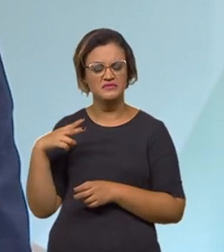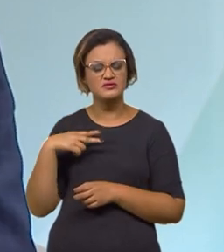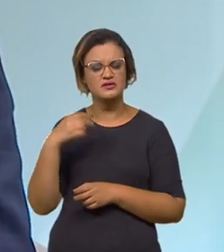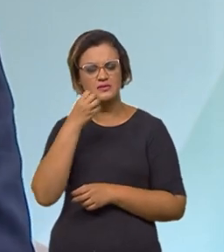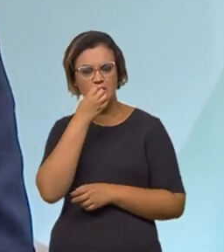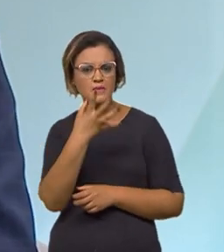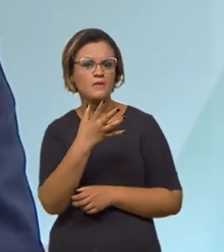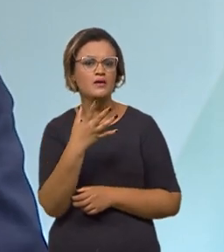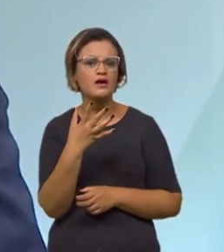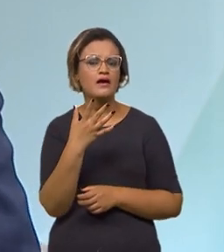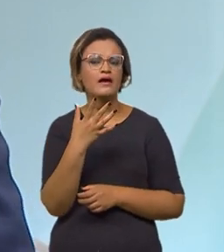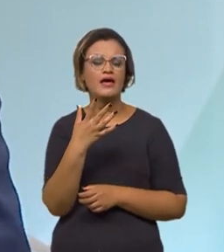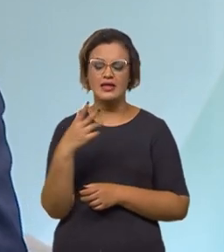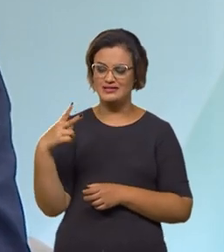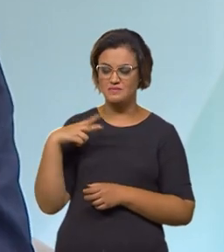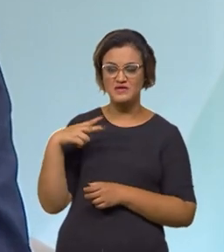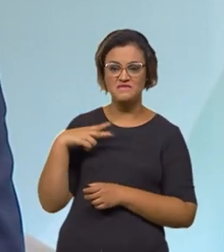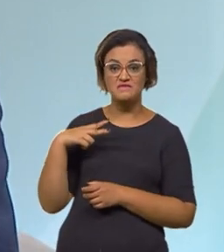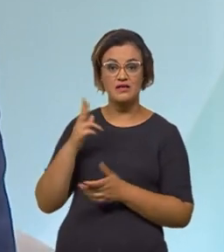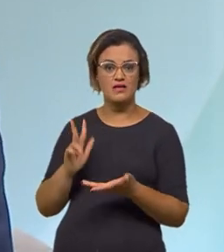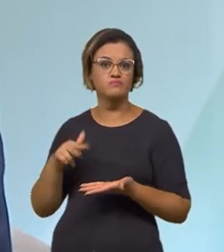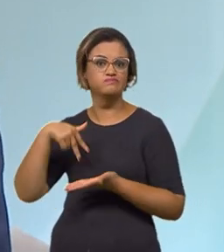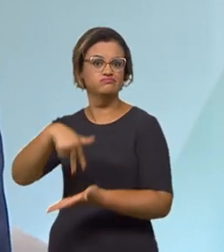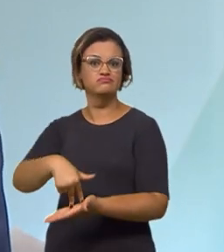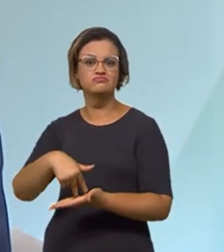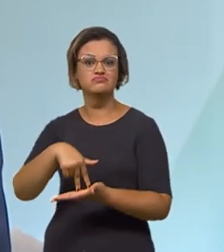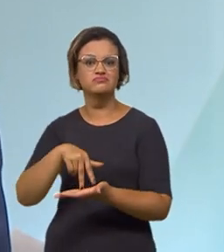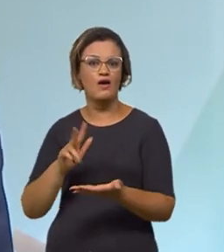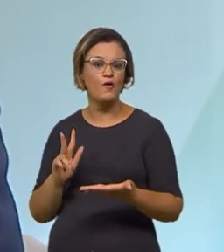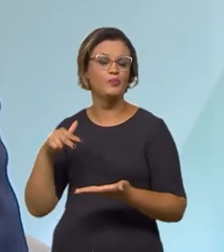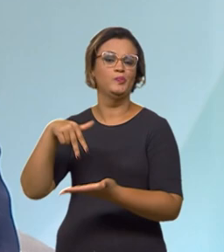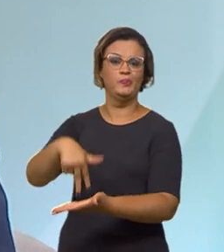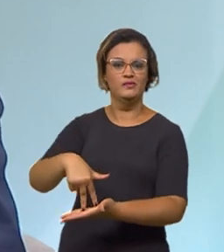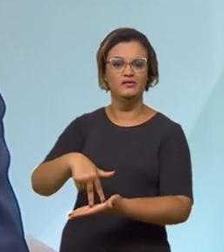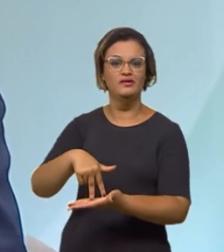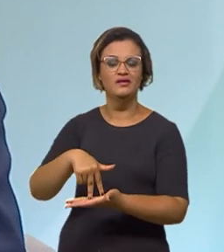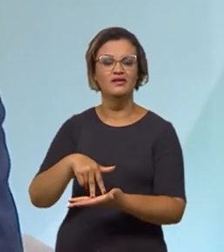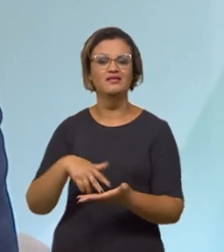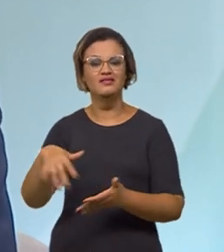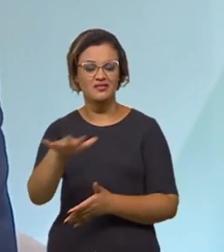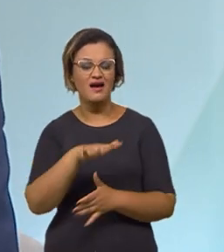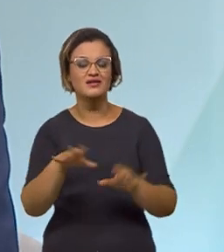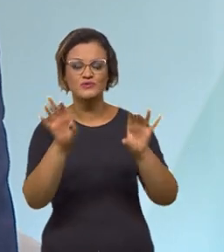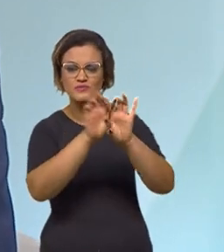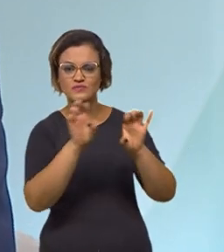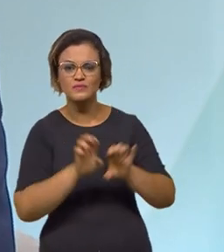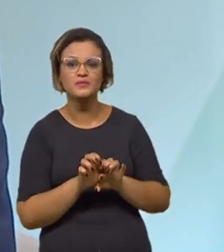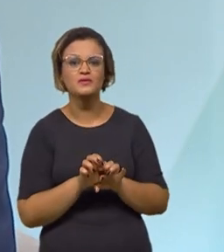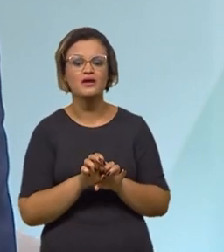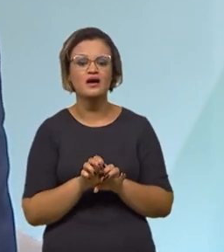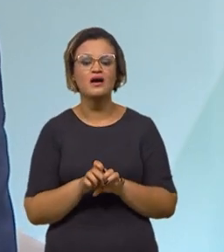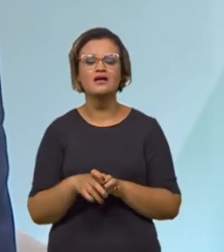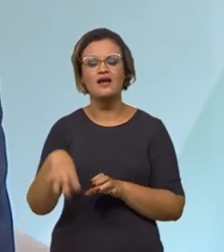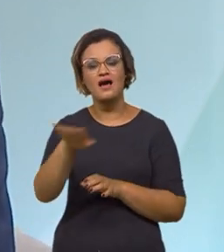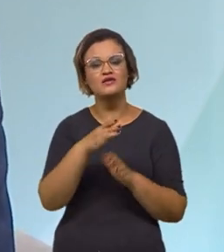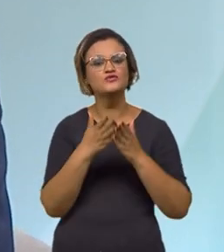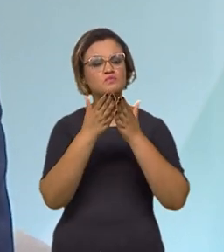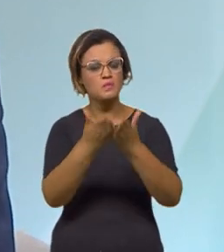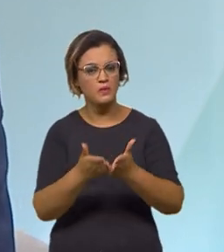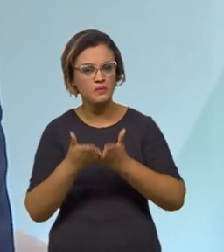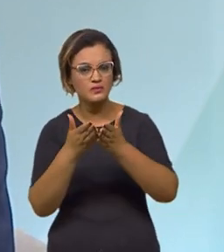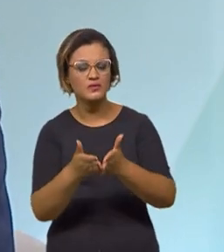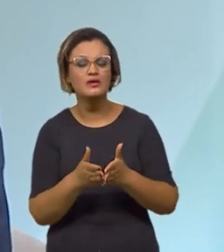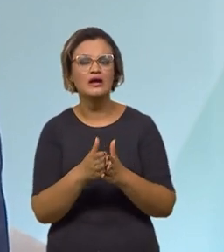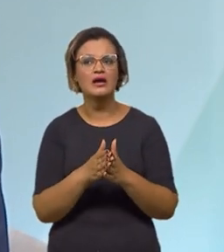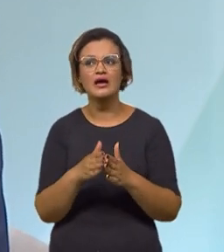ser o grande protagonista dessa agenda do setor de infraestrutura. O setor portuário é um setor que